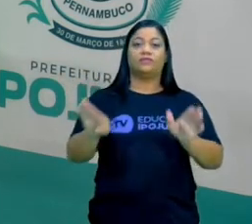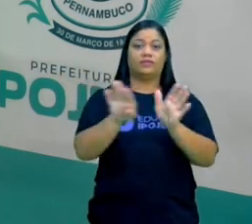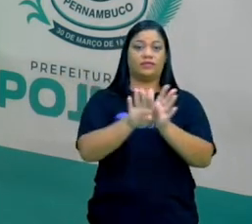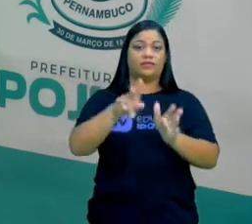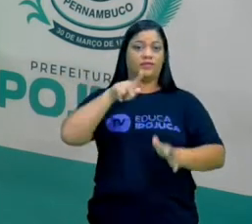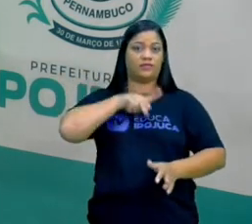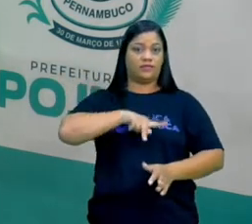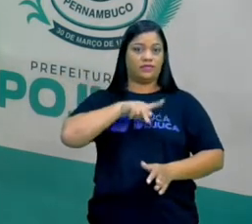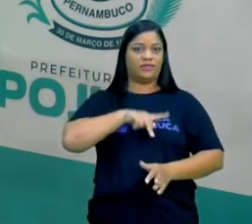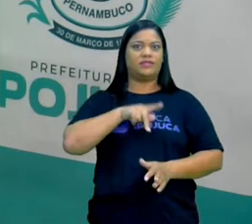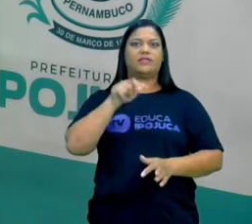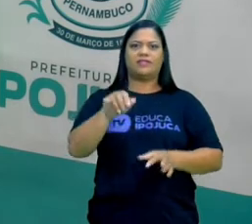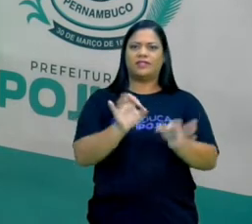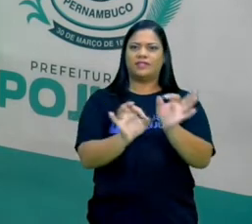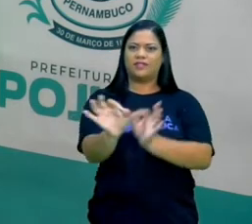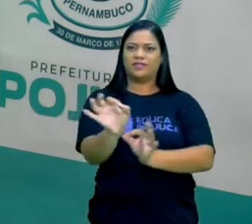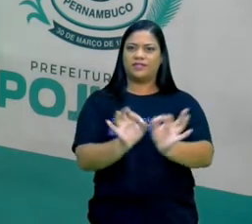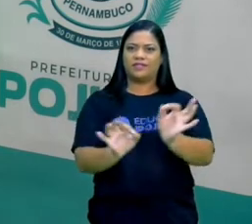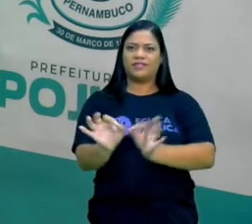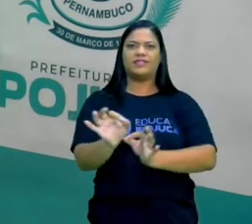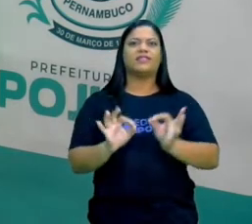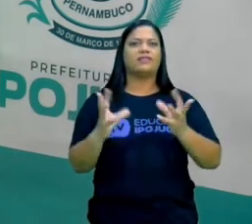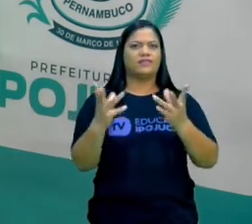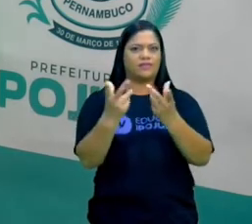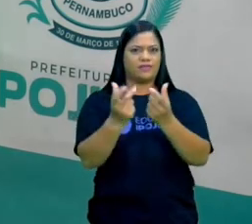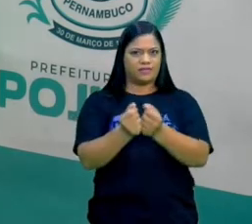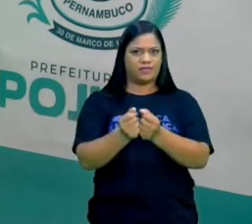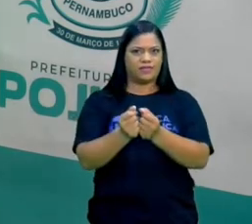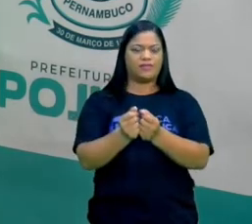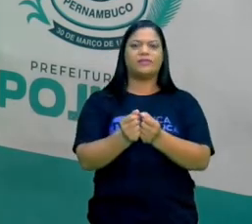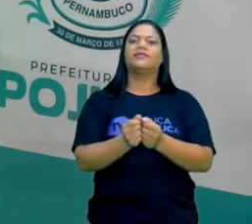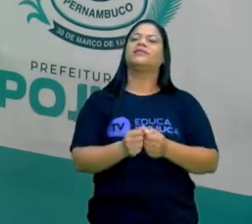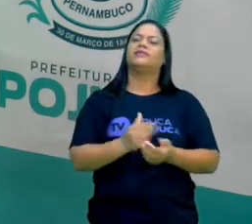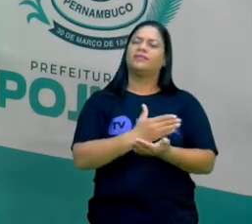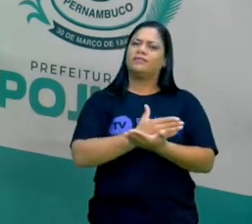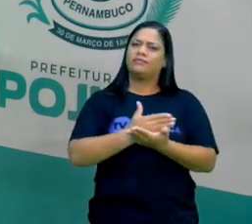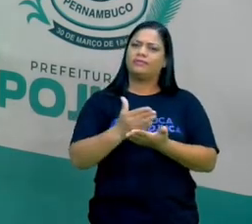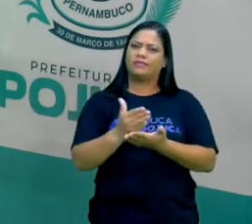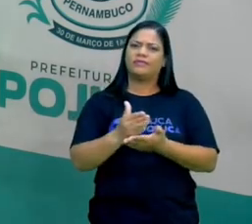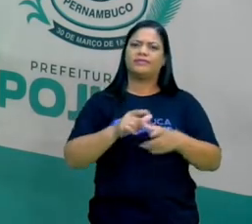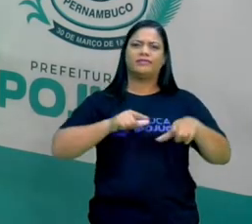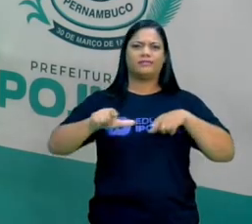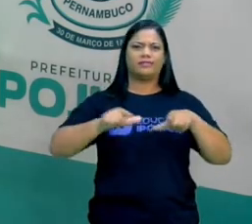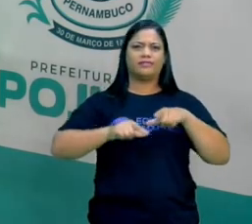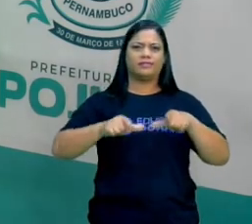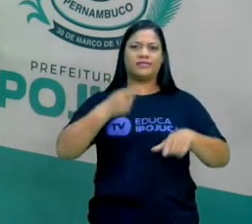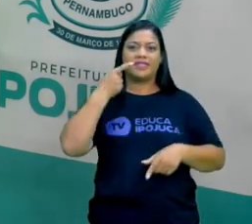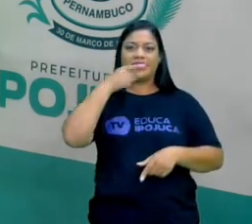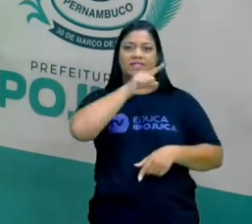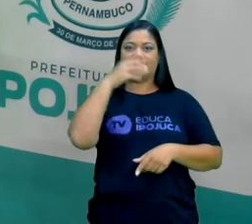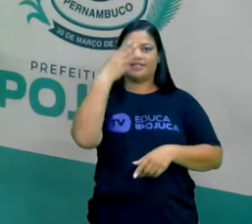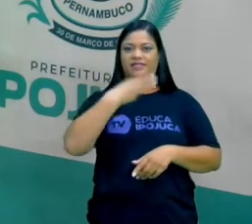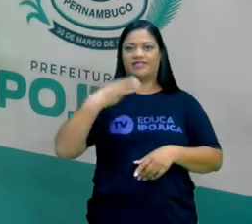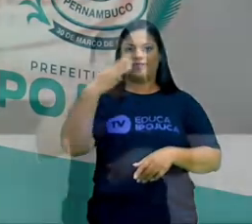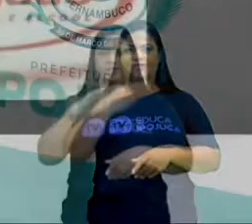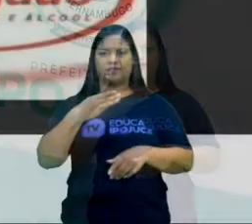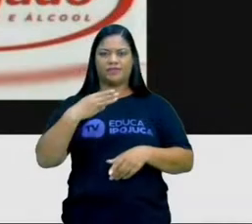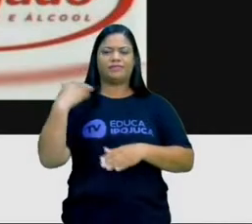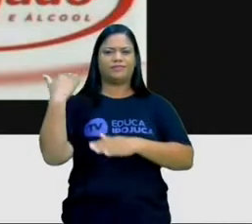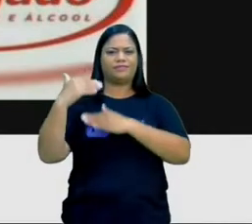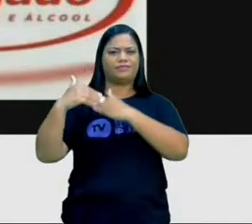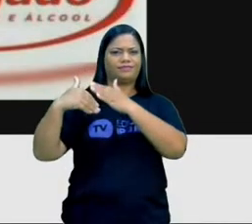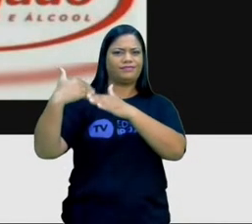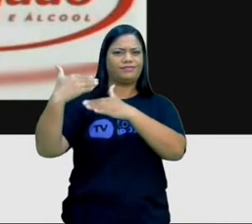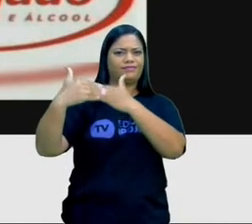chegaram e organizaram todo o engenho para a produção do açúcar, da cana do açúcar. Com o passar dos tempos,